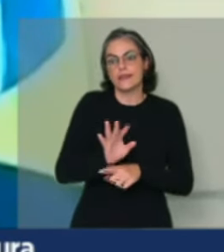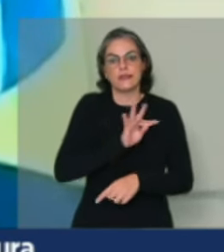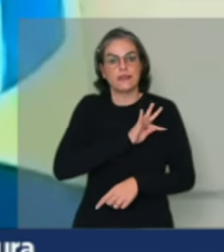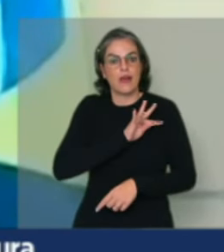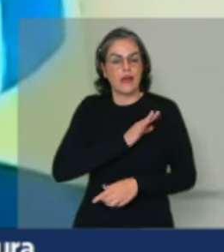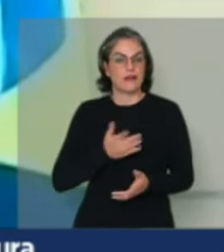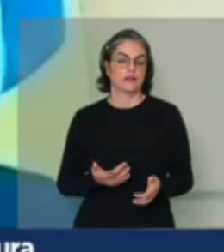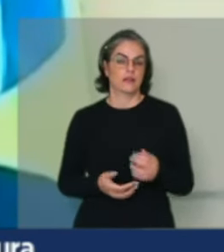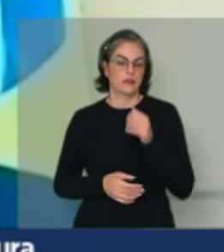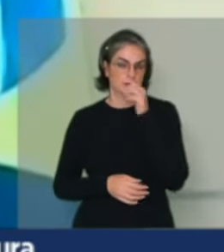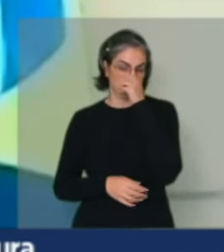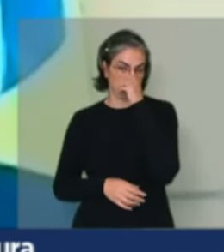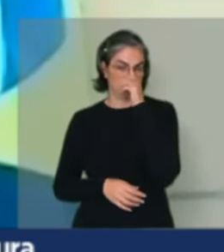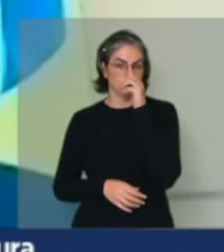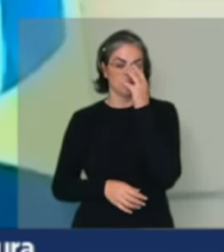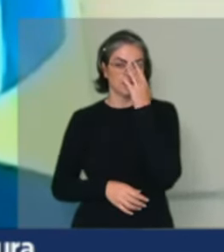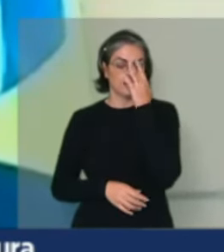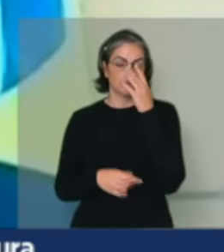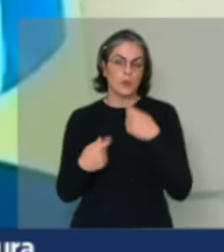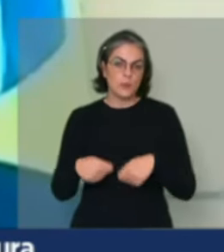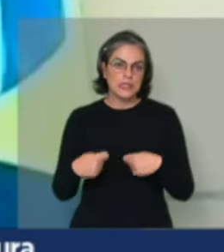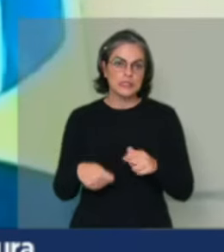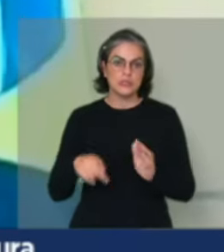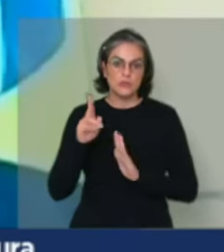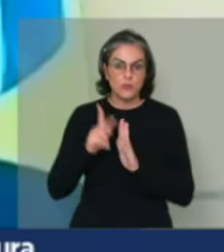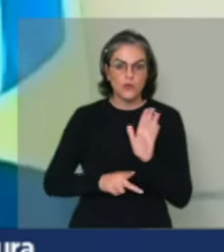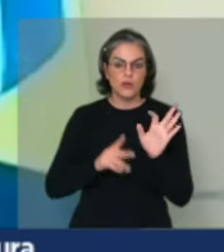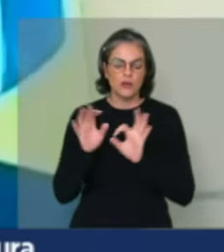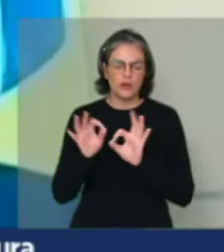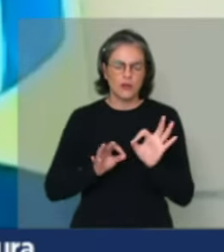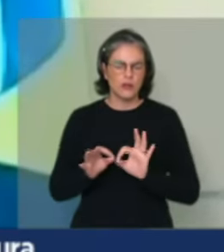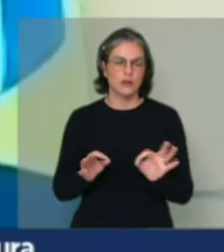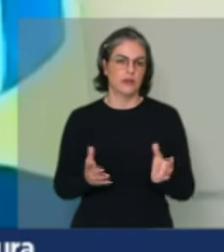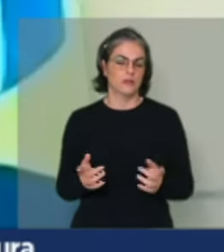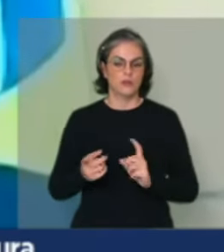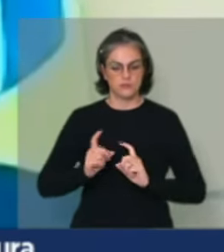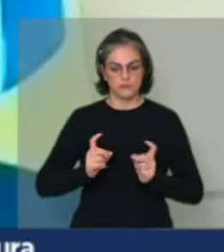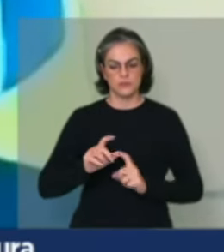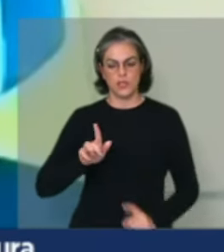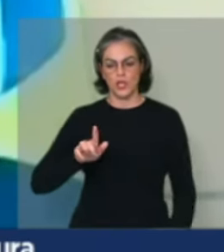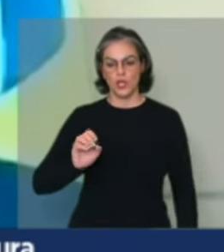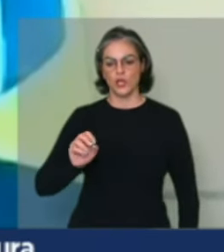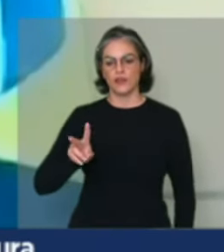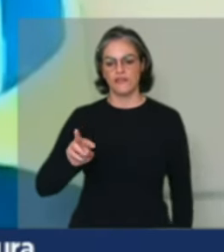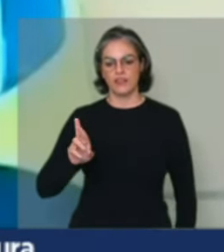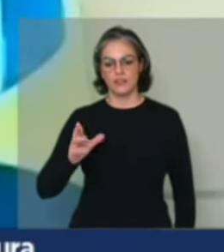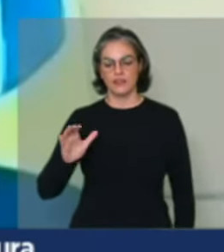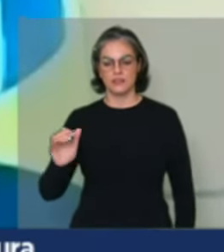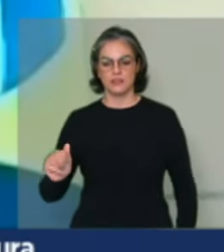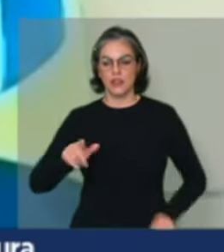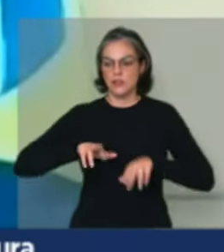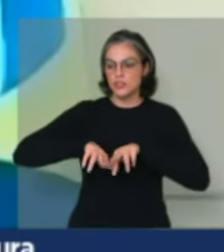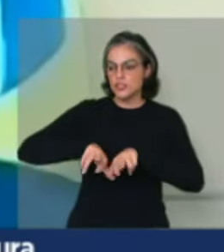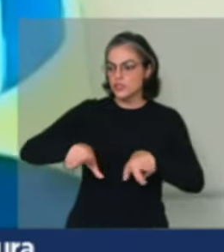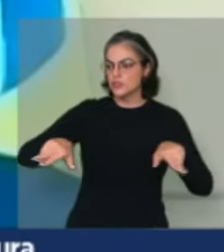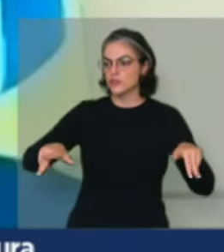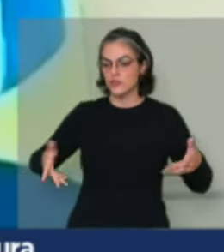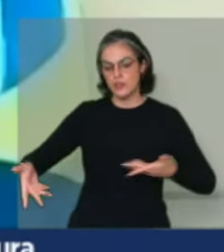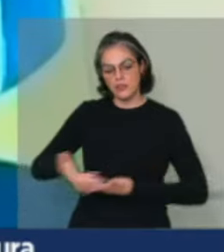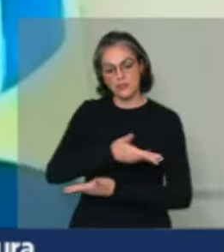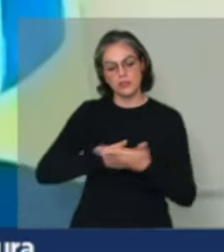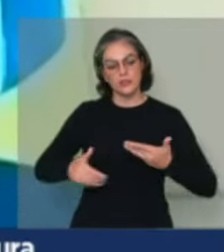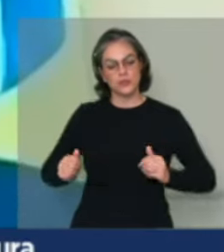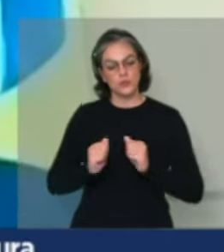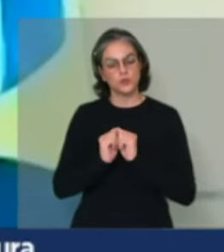estabelecer um programa de governança pluralísticos integrado,